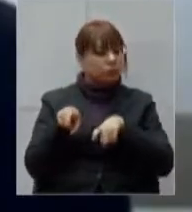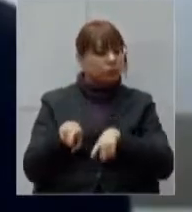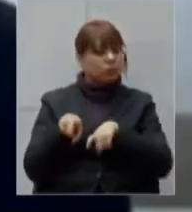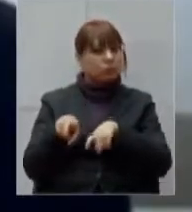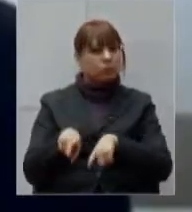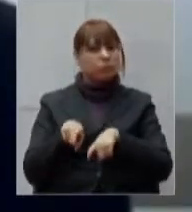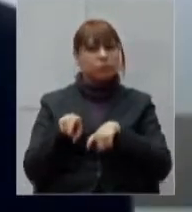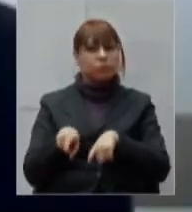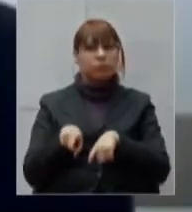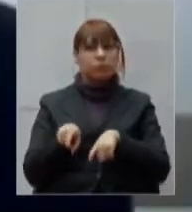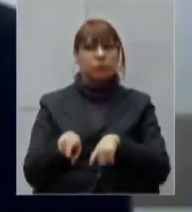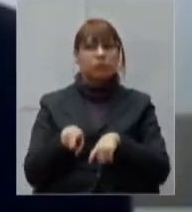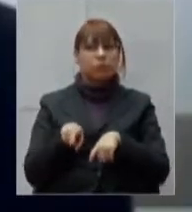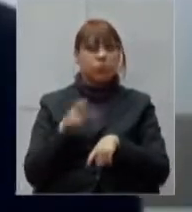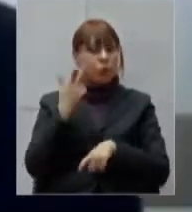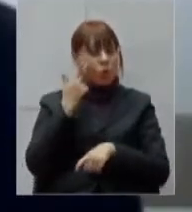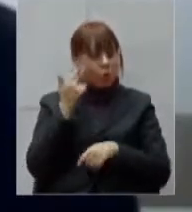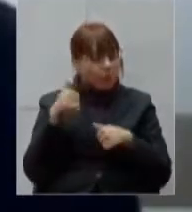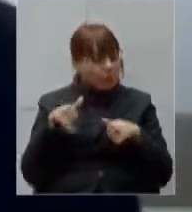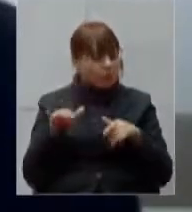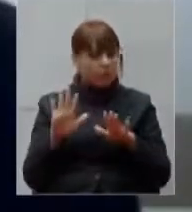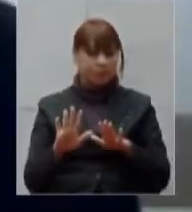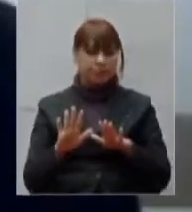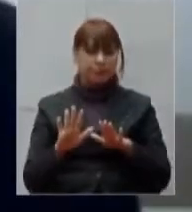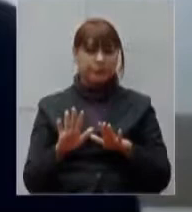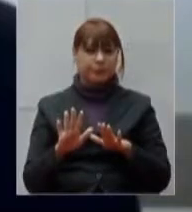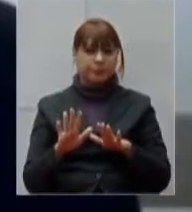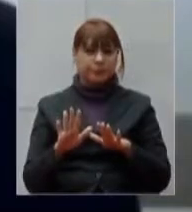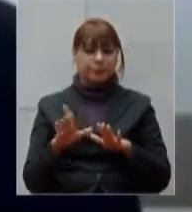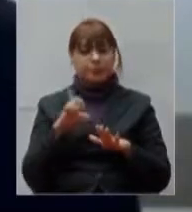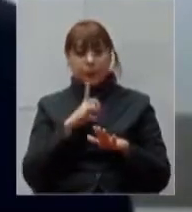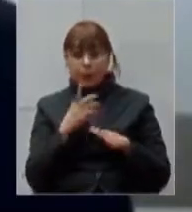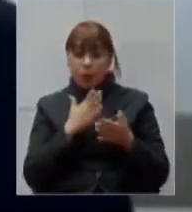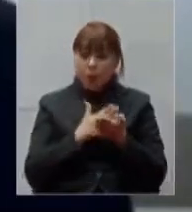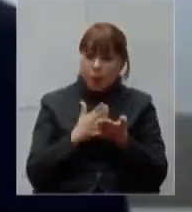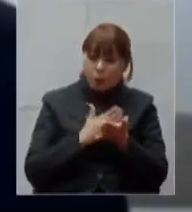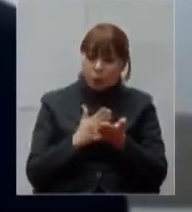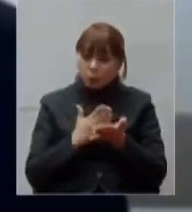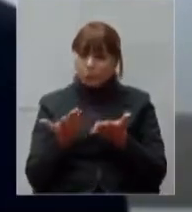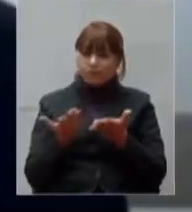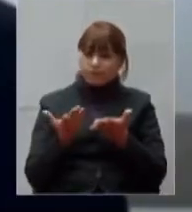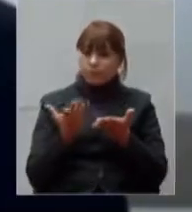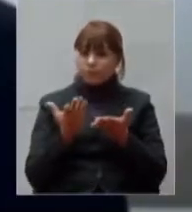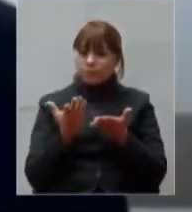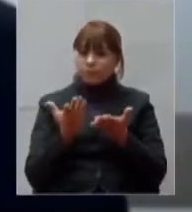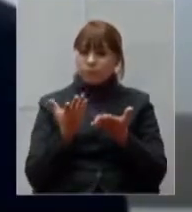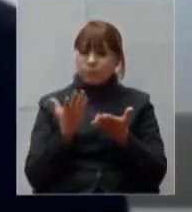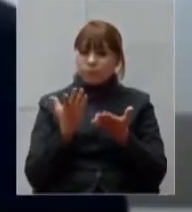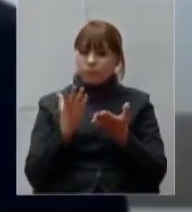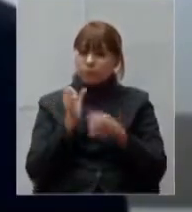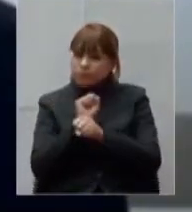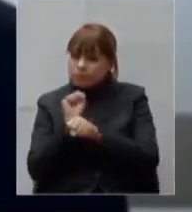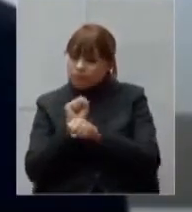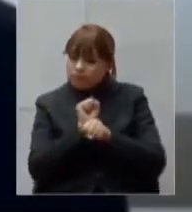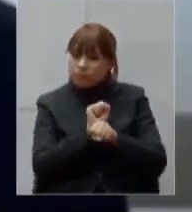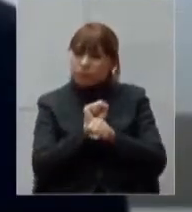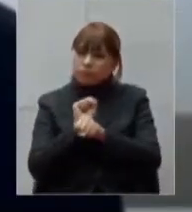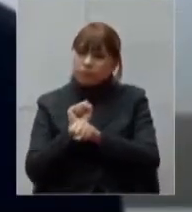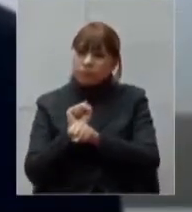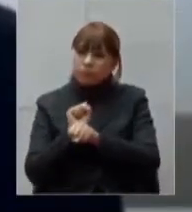funcionou naturalmente, tivemos restrições aos serviços e ao